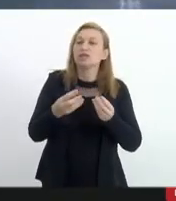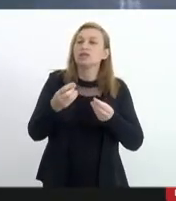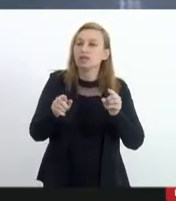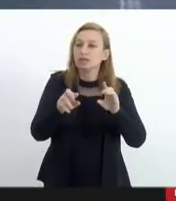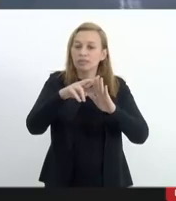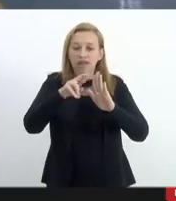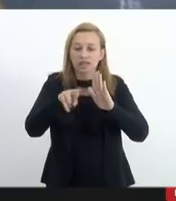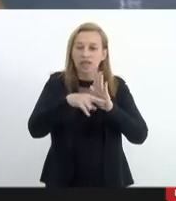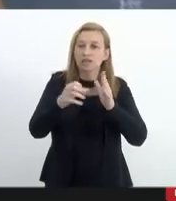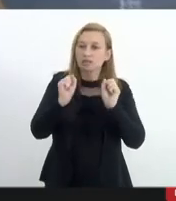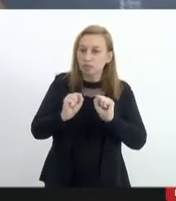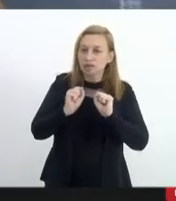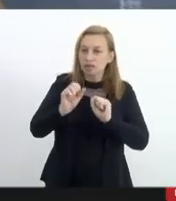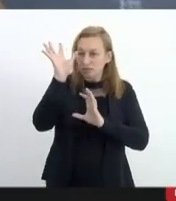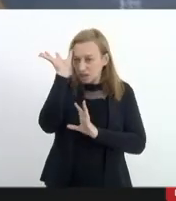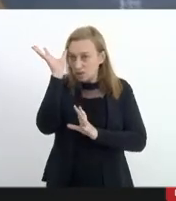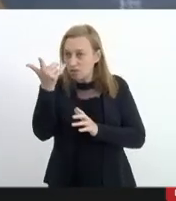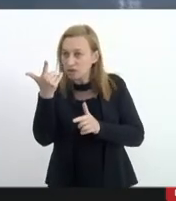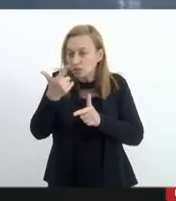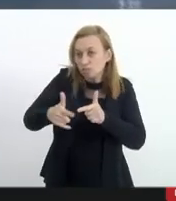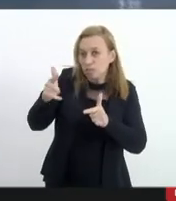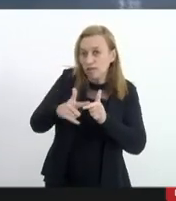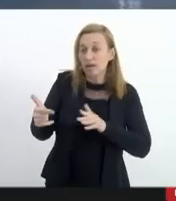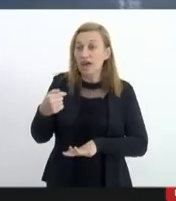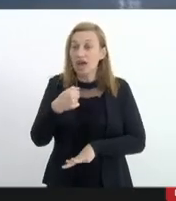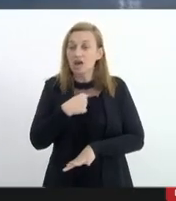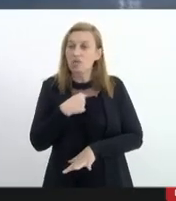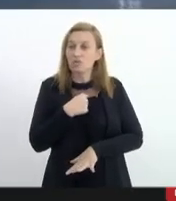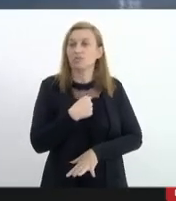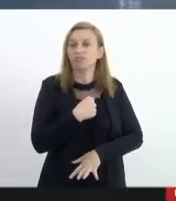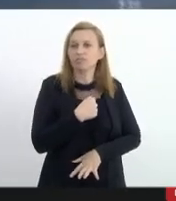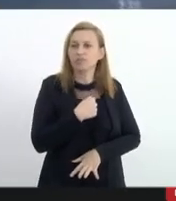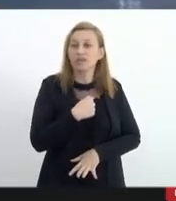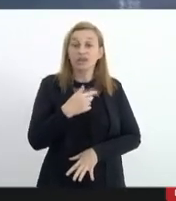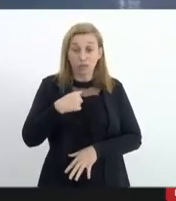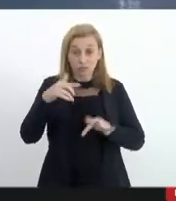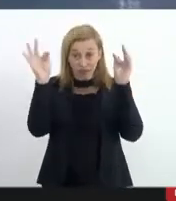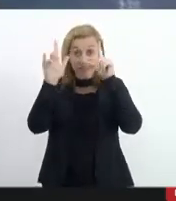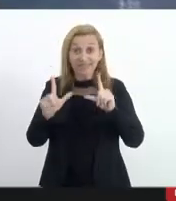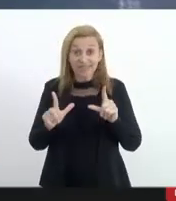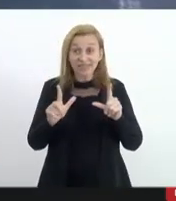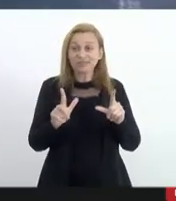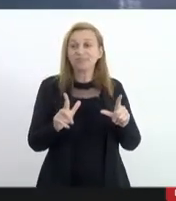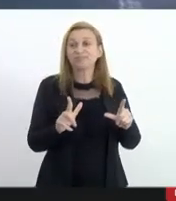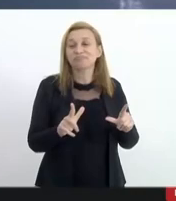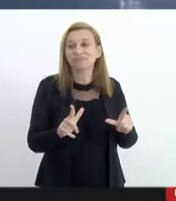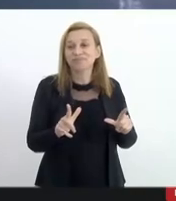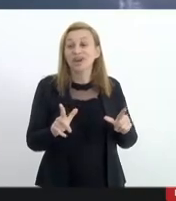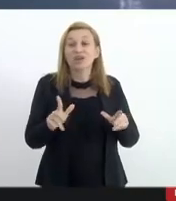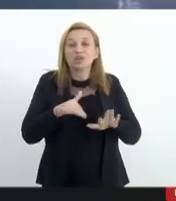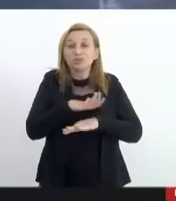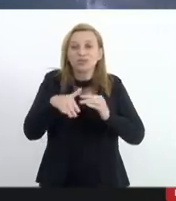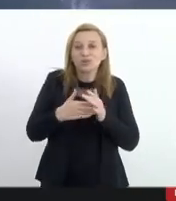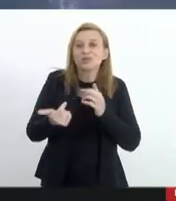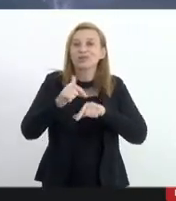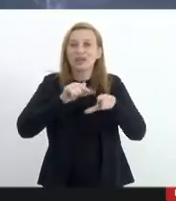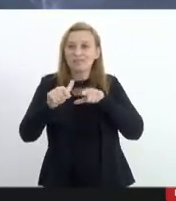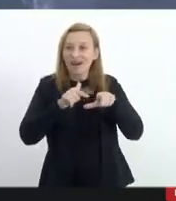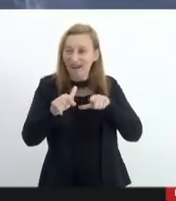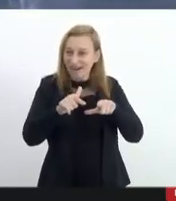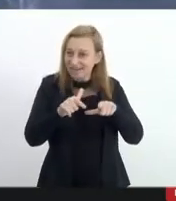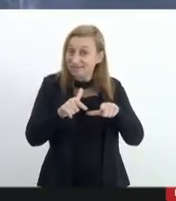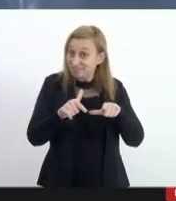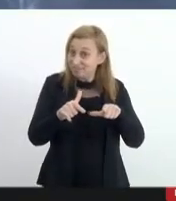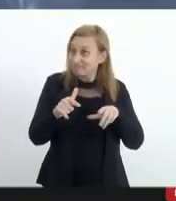e solução desses problemas eu aqui estou bastante feliz com todo esse trabalho que até então